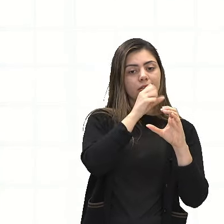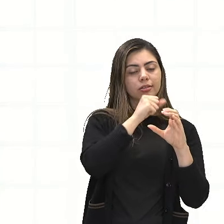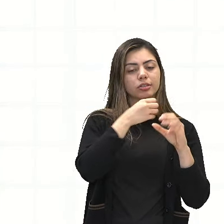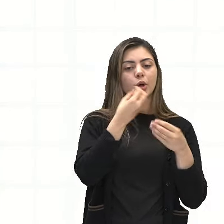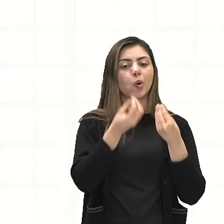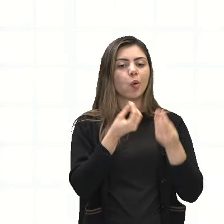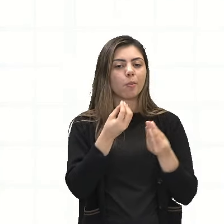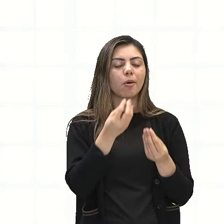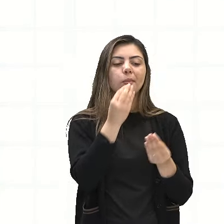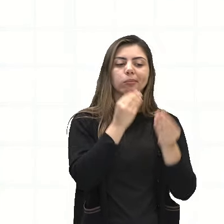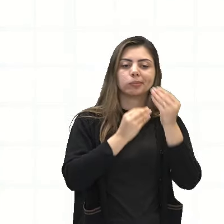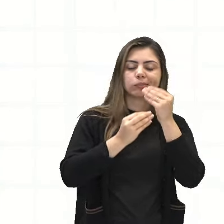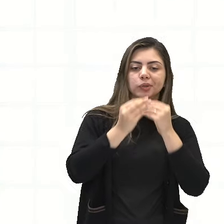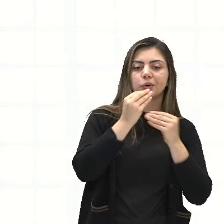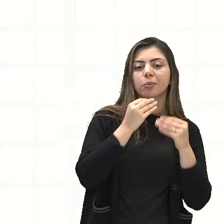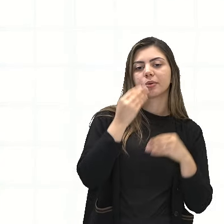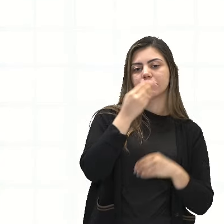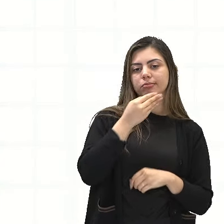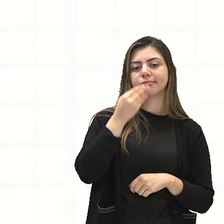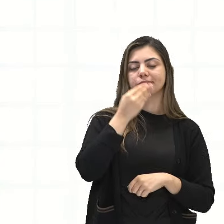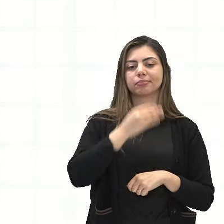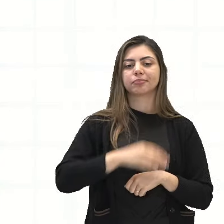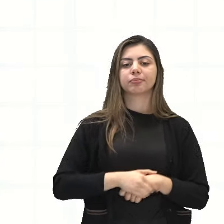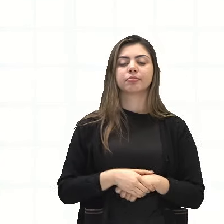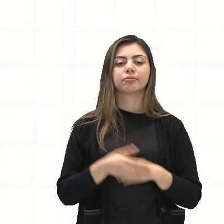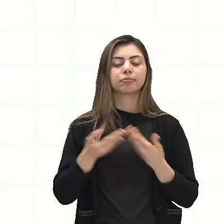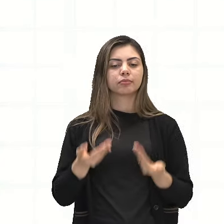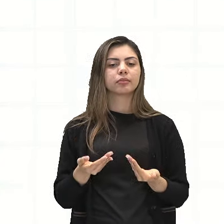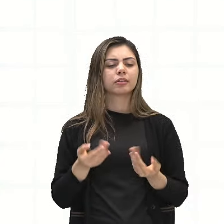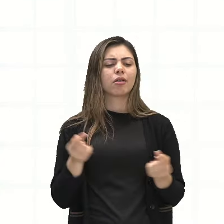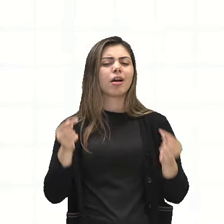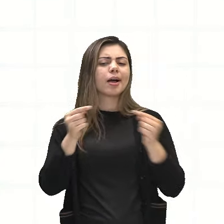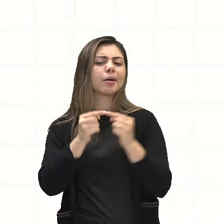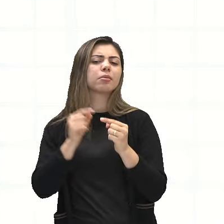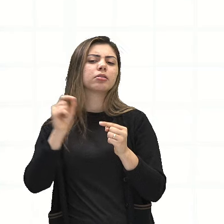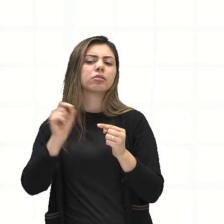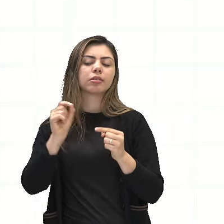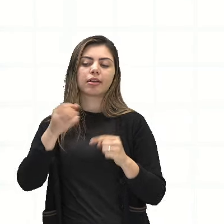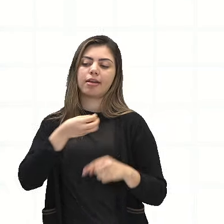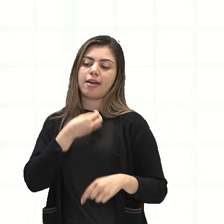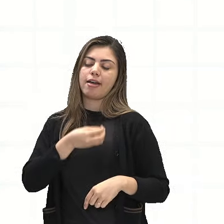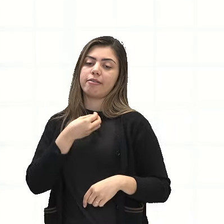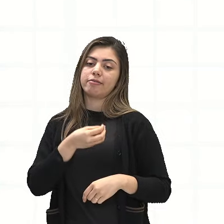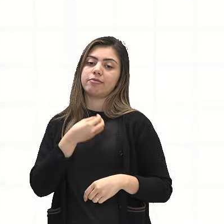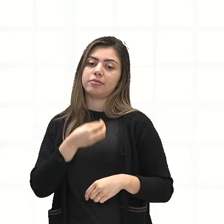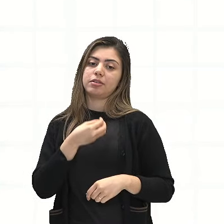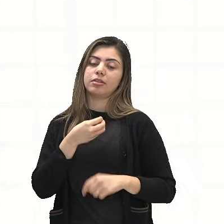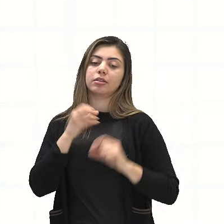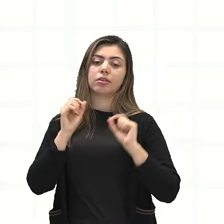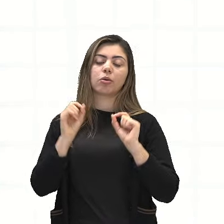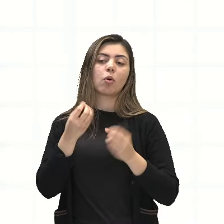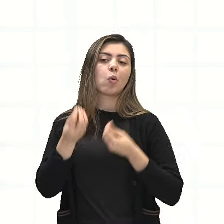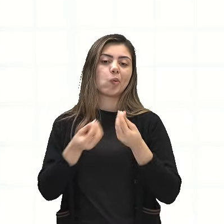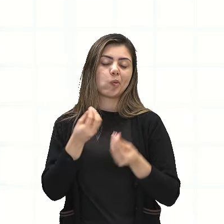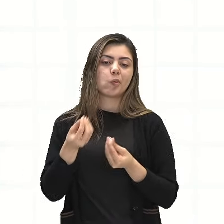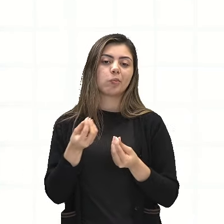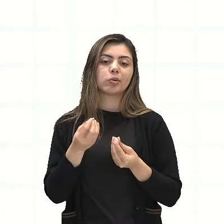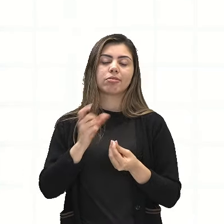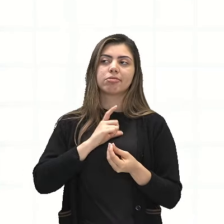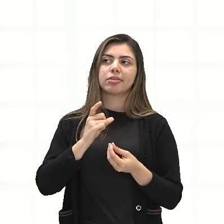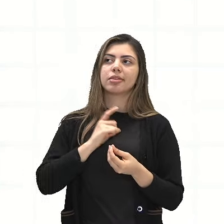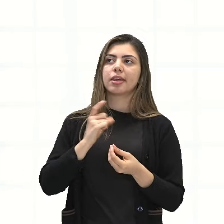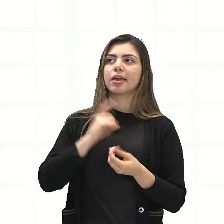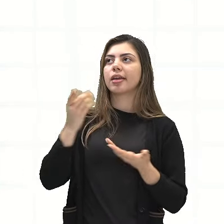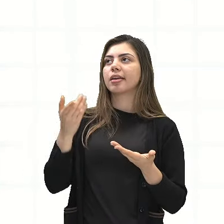consumida de sobremesa, sugerindo que a vida, muitas das vezes, composta por